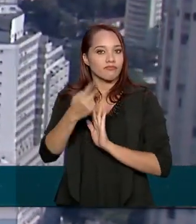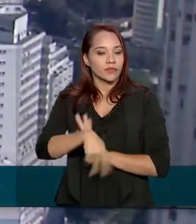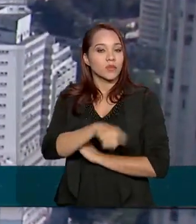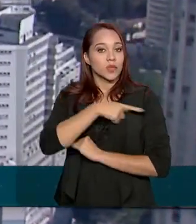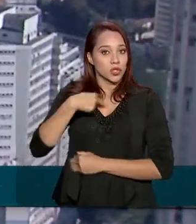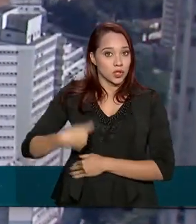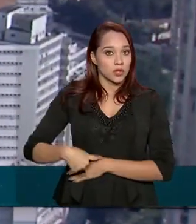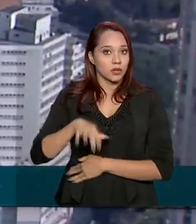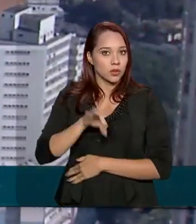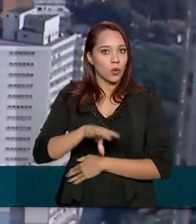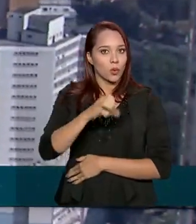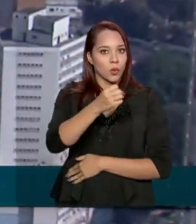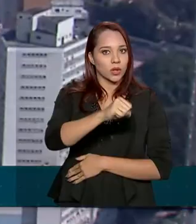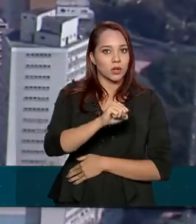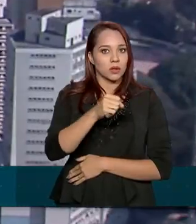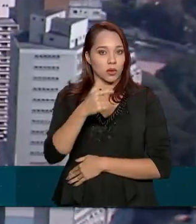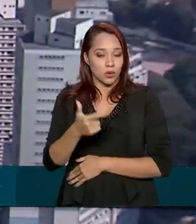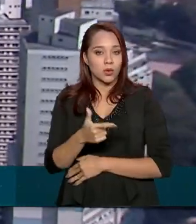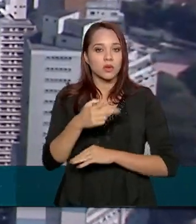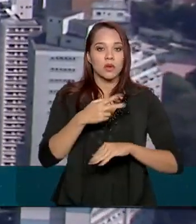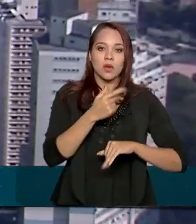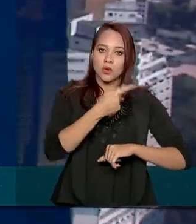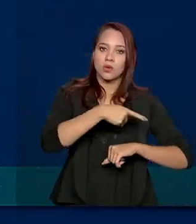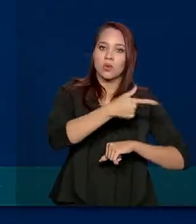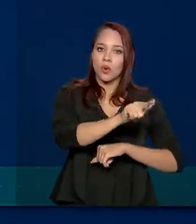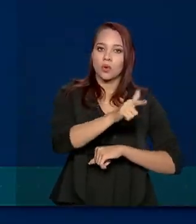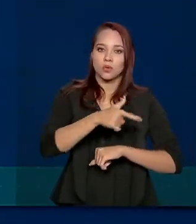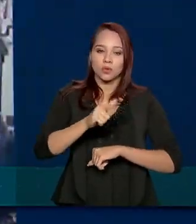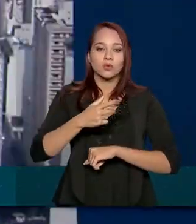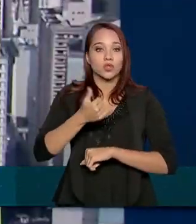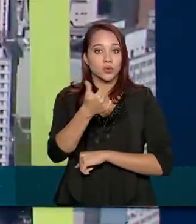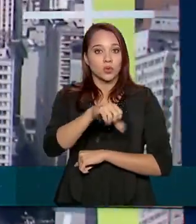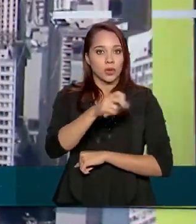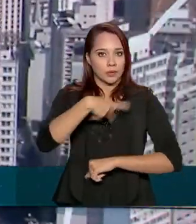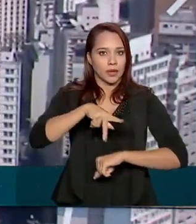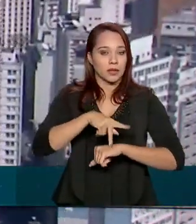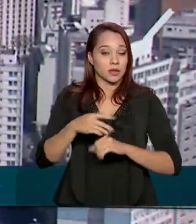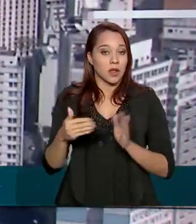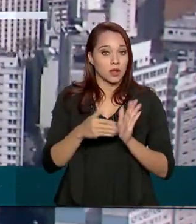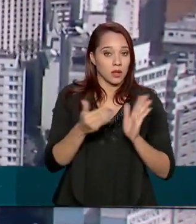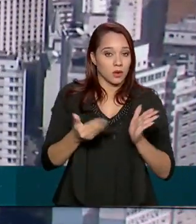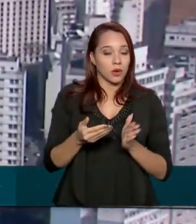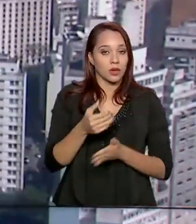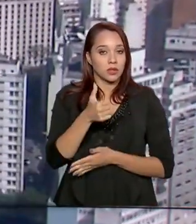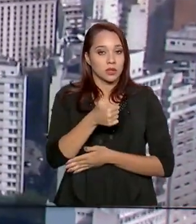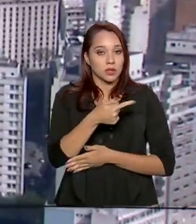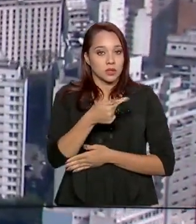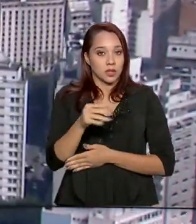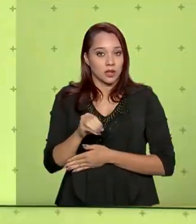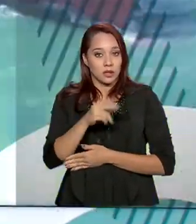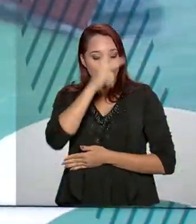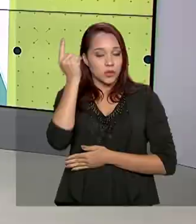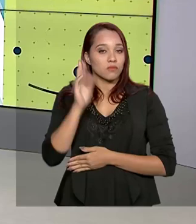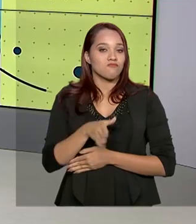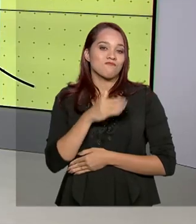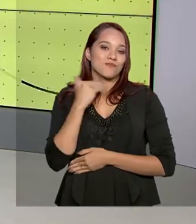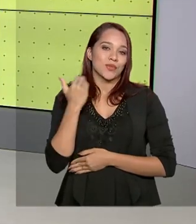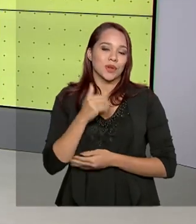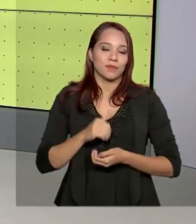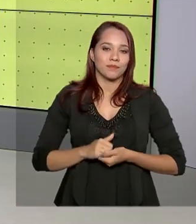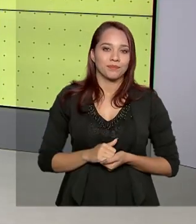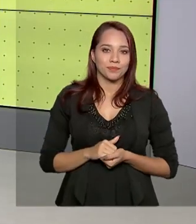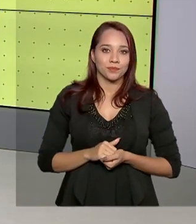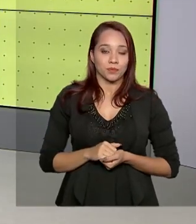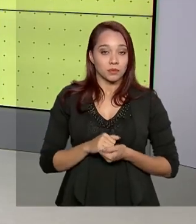Apenas 82 casos foram notificados em outros 18 países. Até agora, 170 pessoas morreram. No